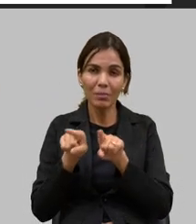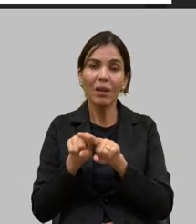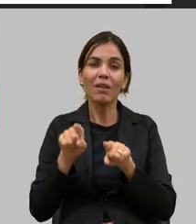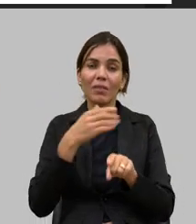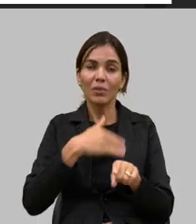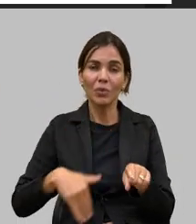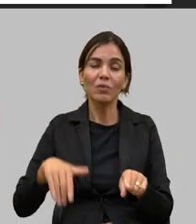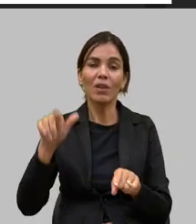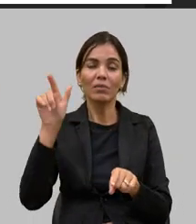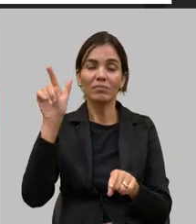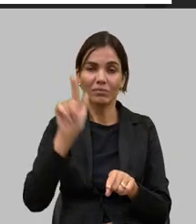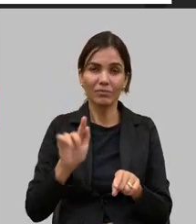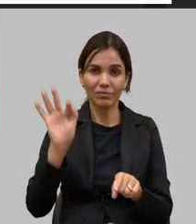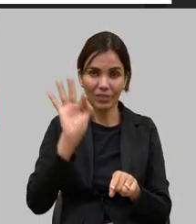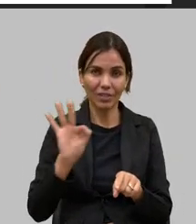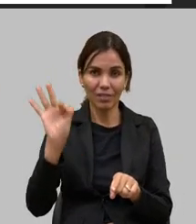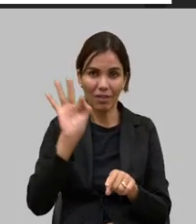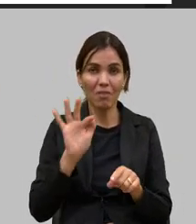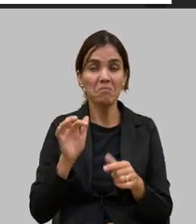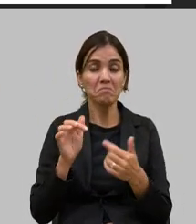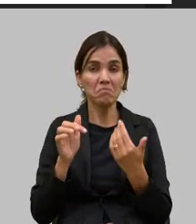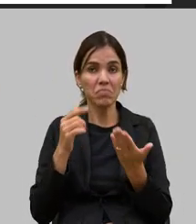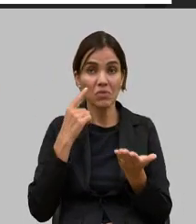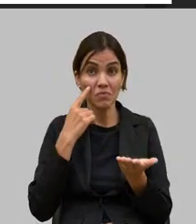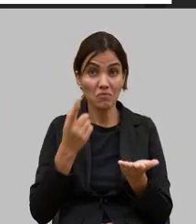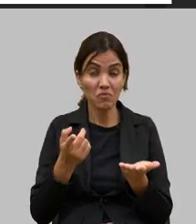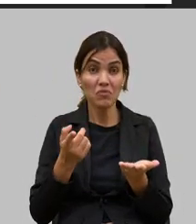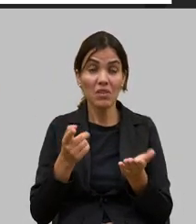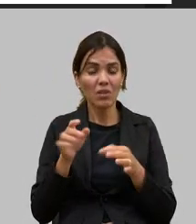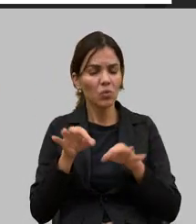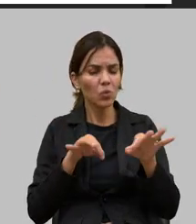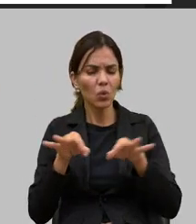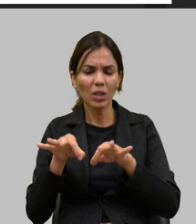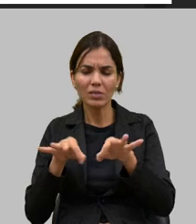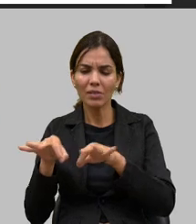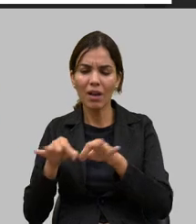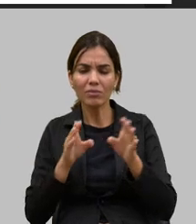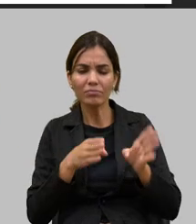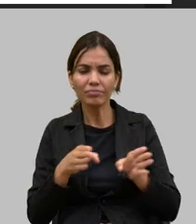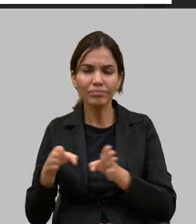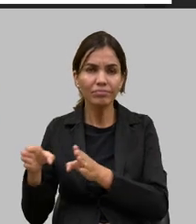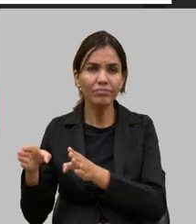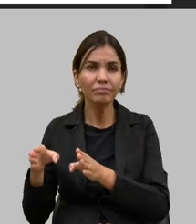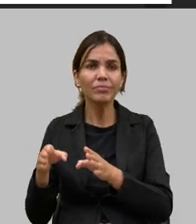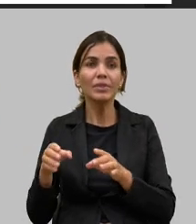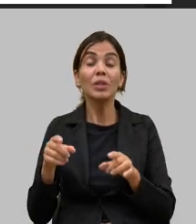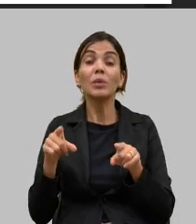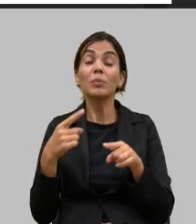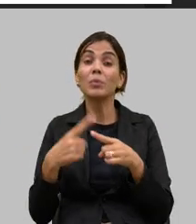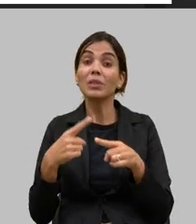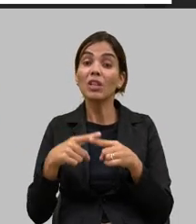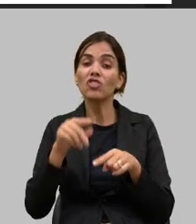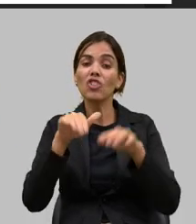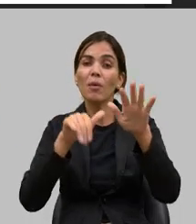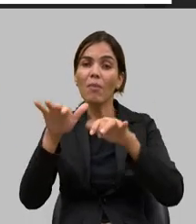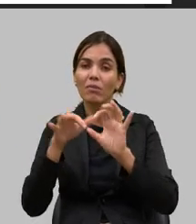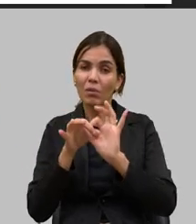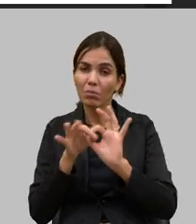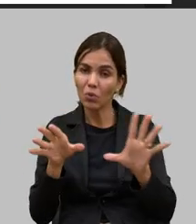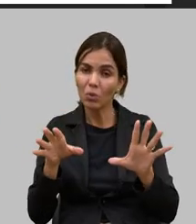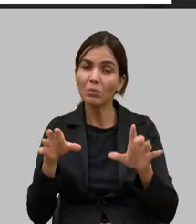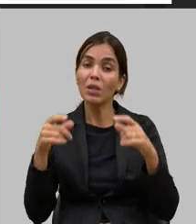milhões e aí isso é muito organizado Mário porque isso tem chamadas públicas tem que ter uma